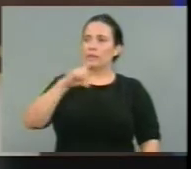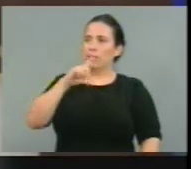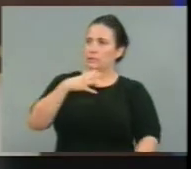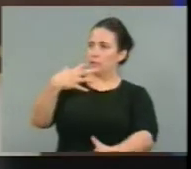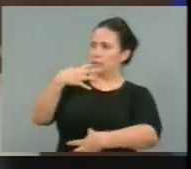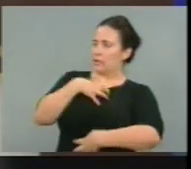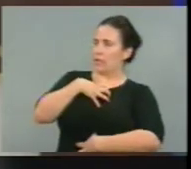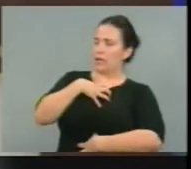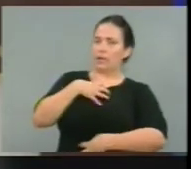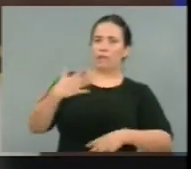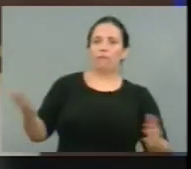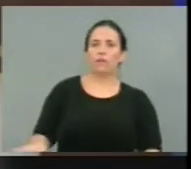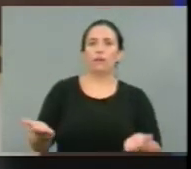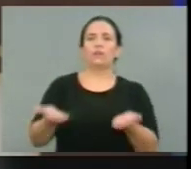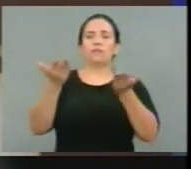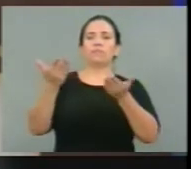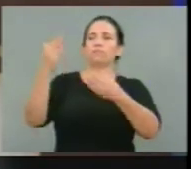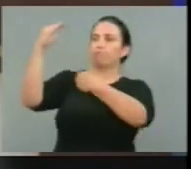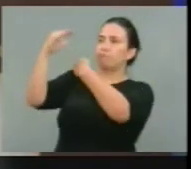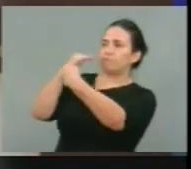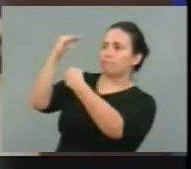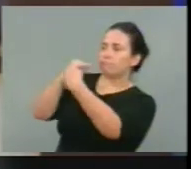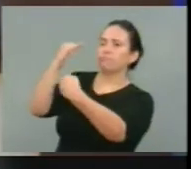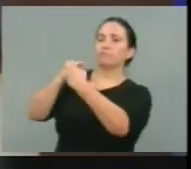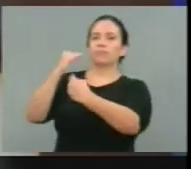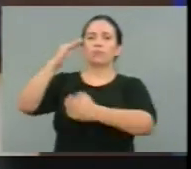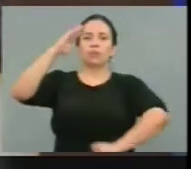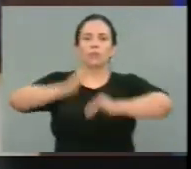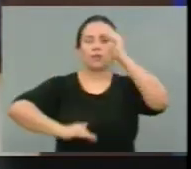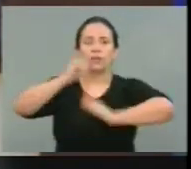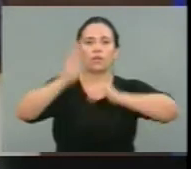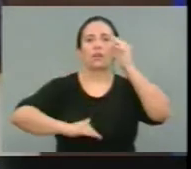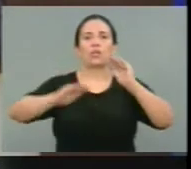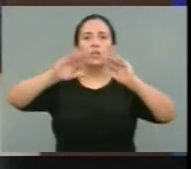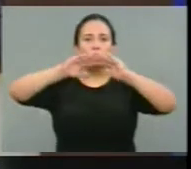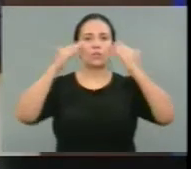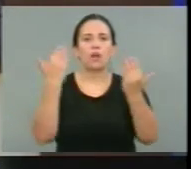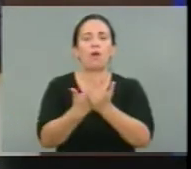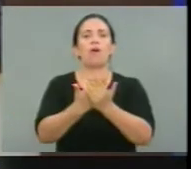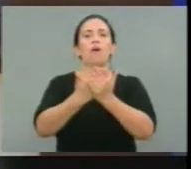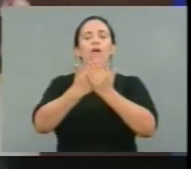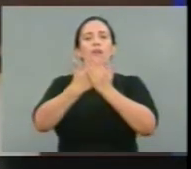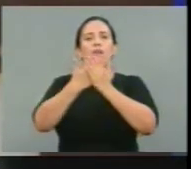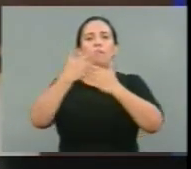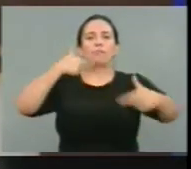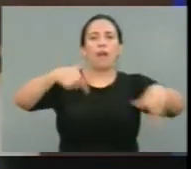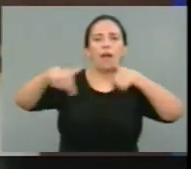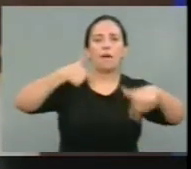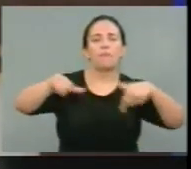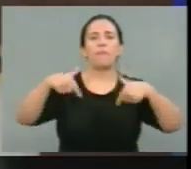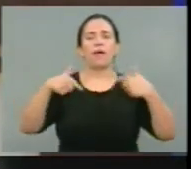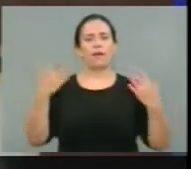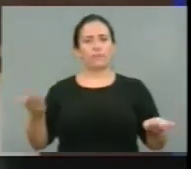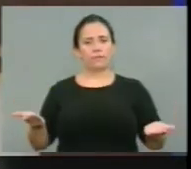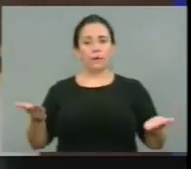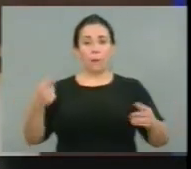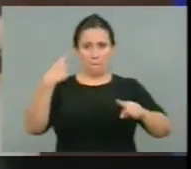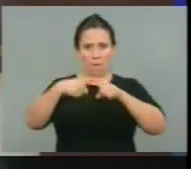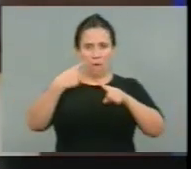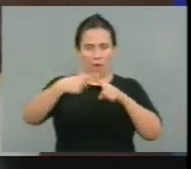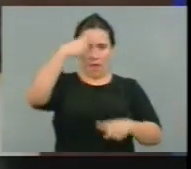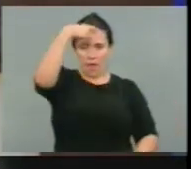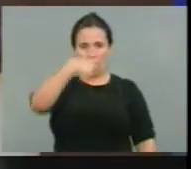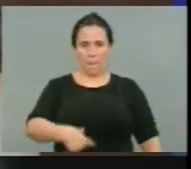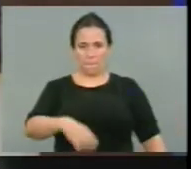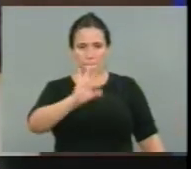boa carreira, boa formação, inclusive os ilícitos cometidos pelos agentes da lei, porque o fato de ser agente da